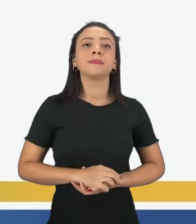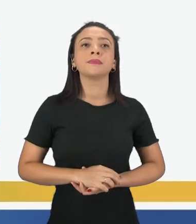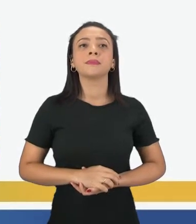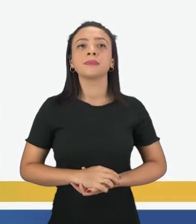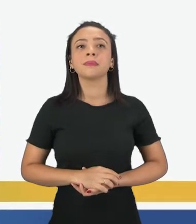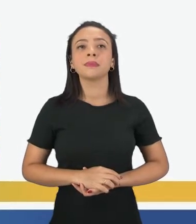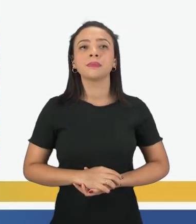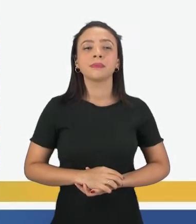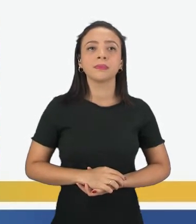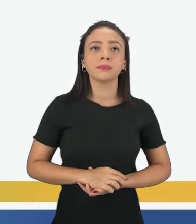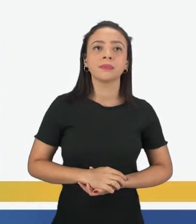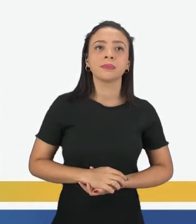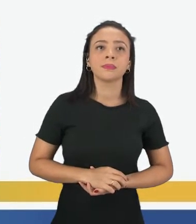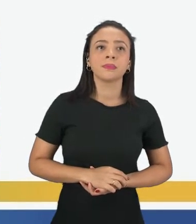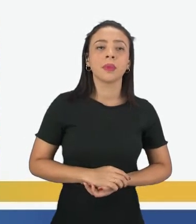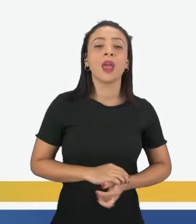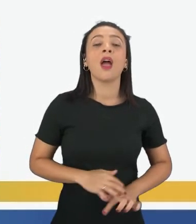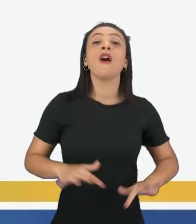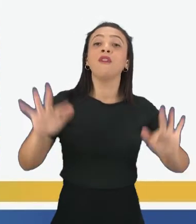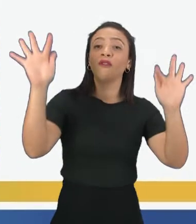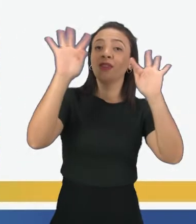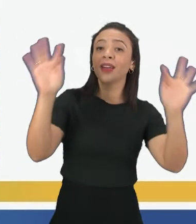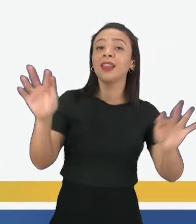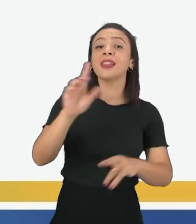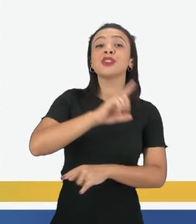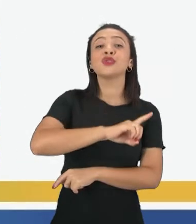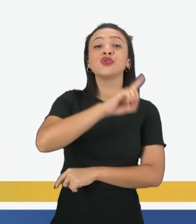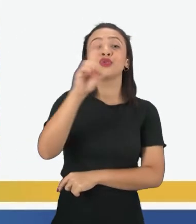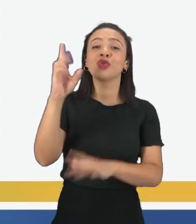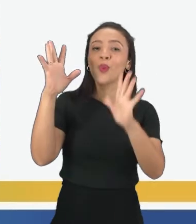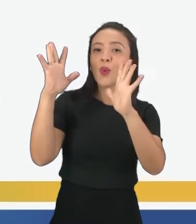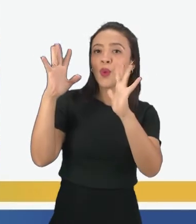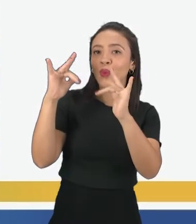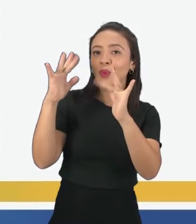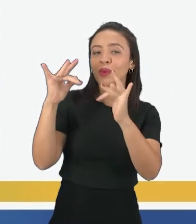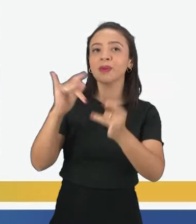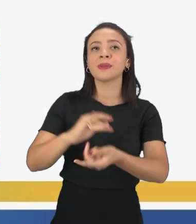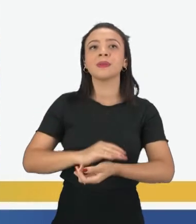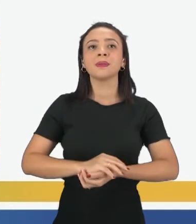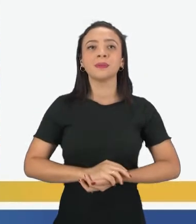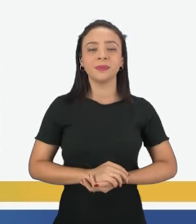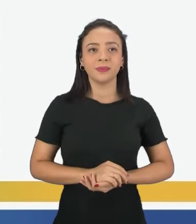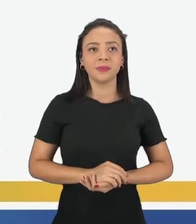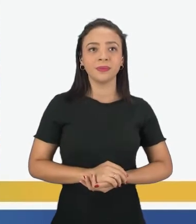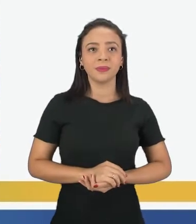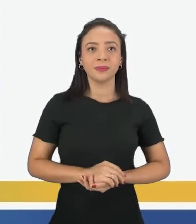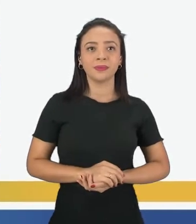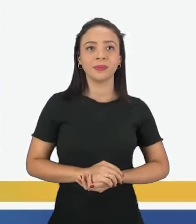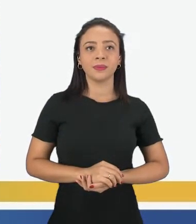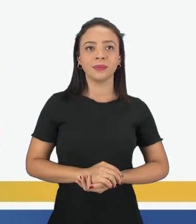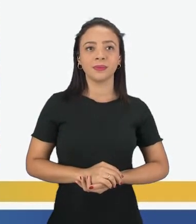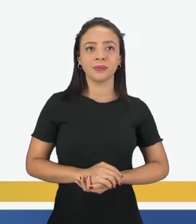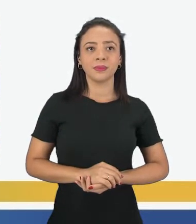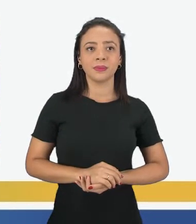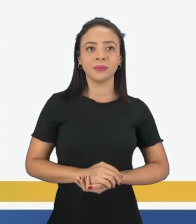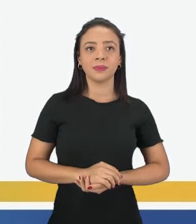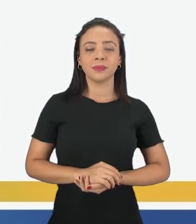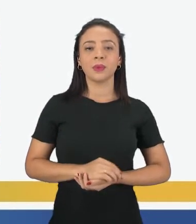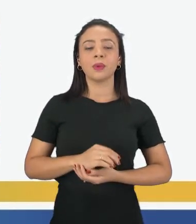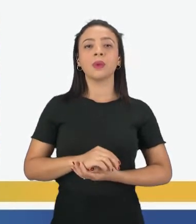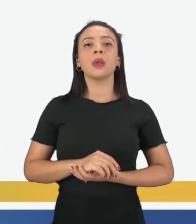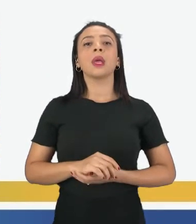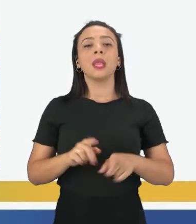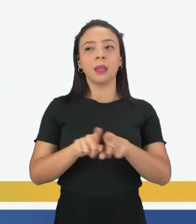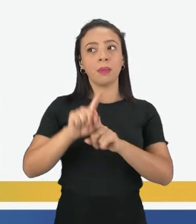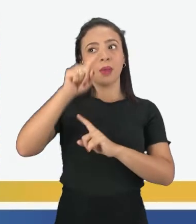Happy Valentine's Day. Feliz Dia dos Namorados. Ou o Dia de São Valentim. A gente ainda